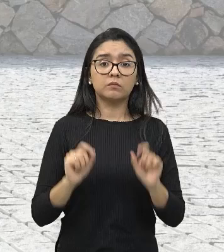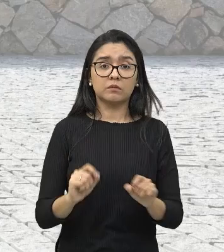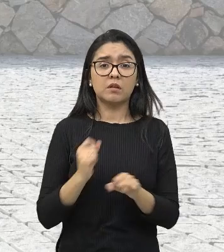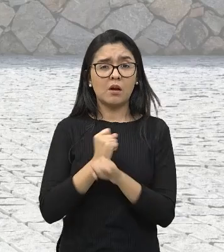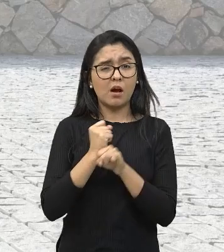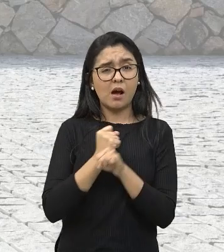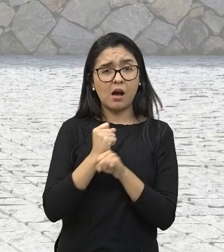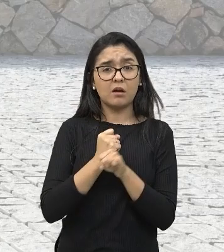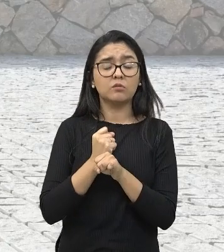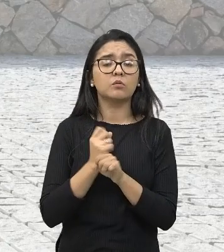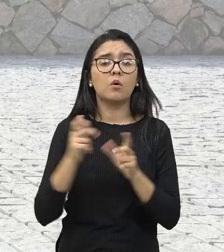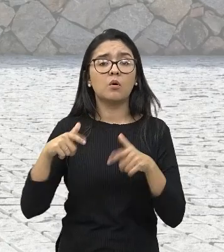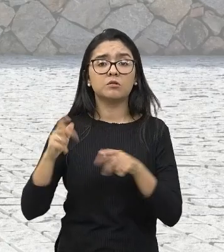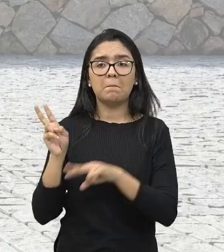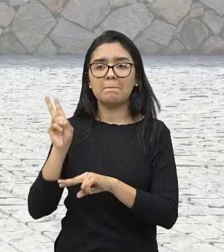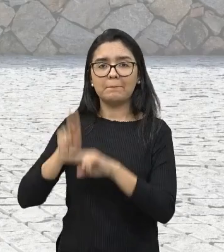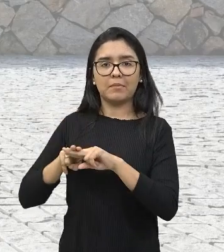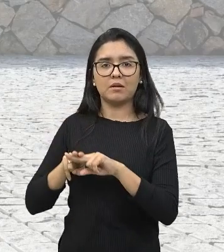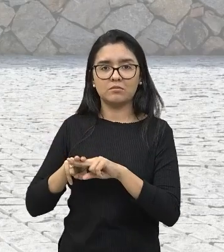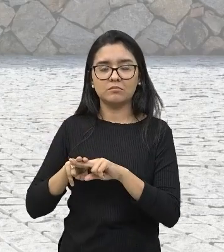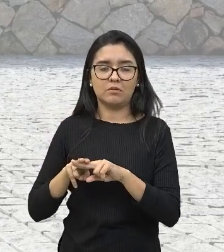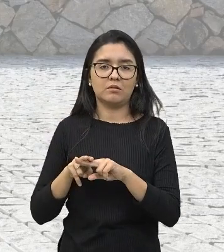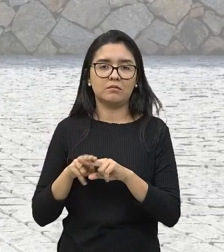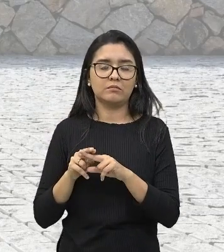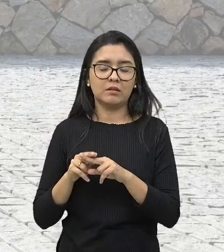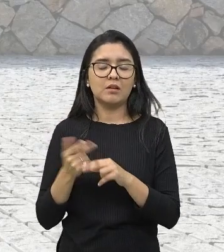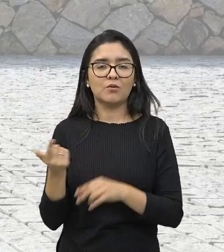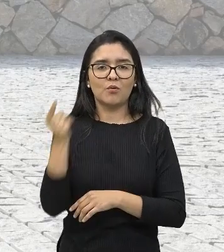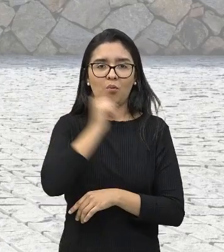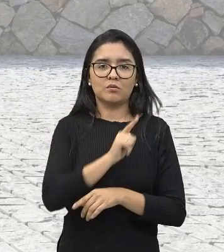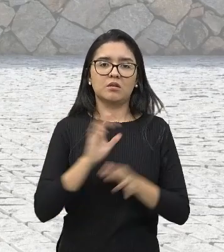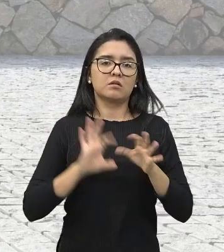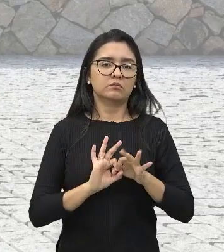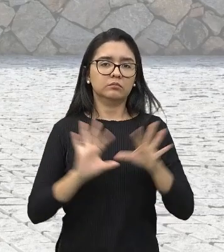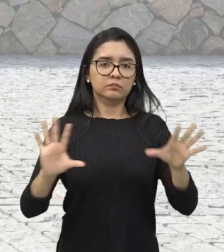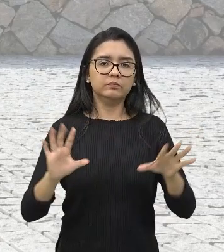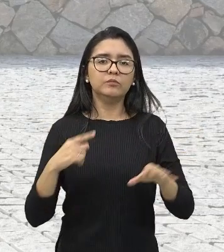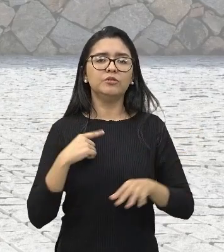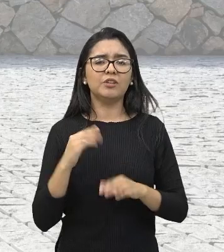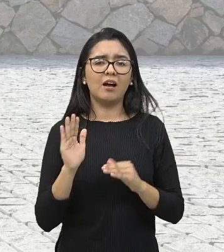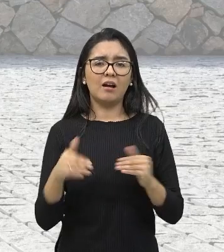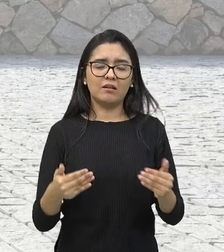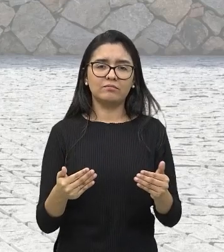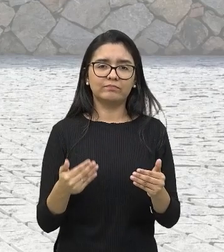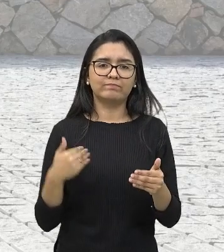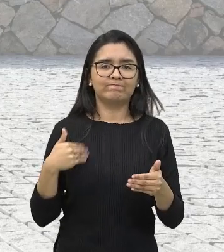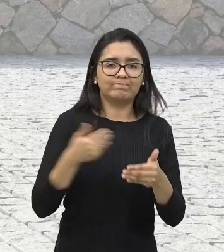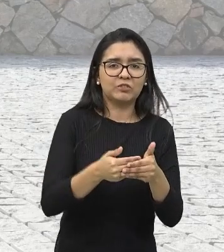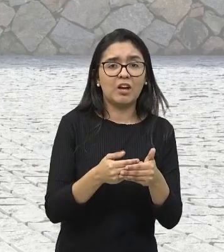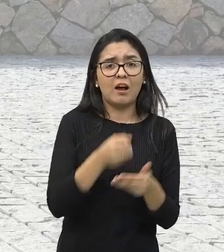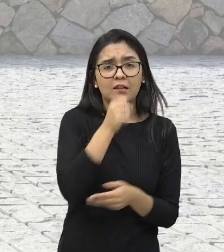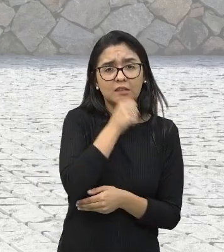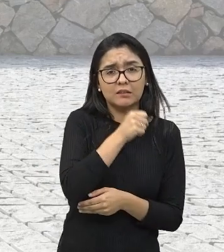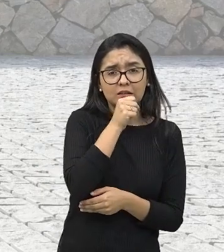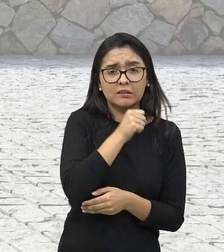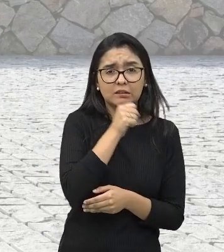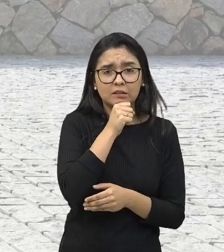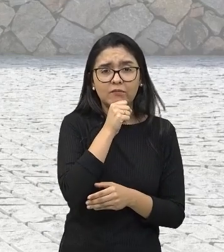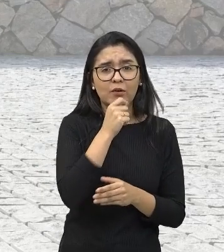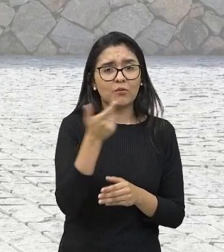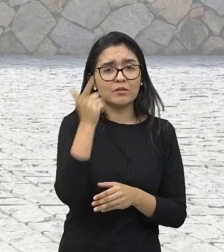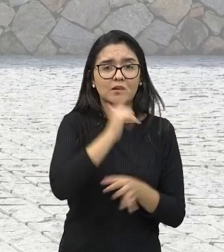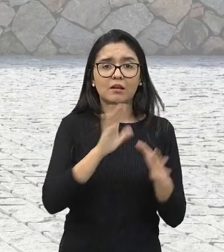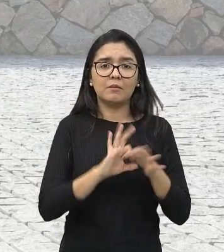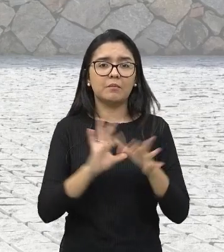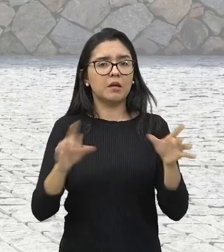anos de sua vida preso até conseguir a sua liberdade, já na sua fase mais idosa. Já vai sair velho da cadeia, mas,